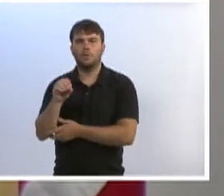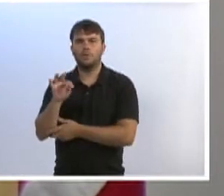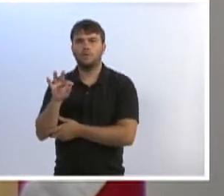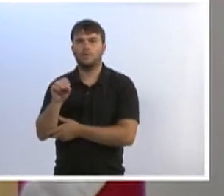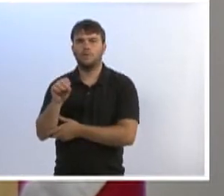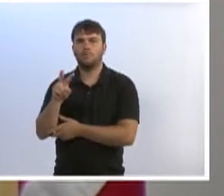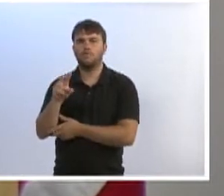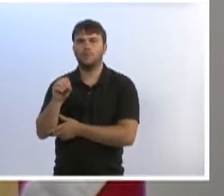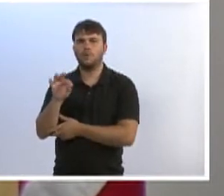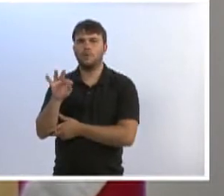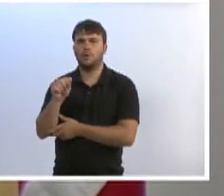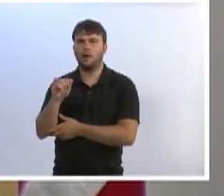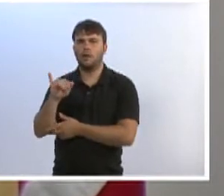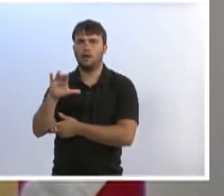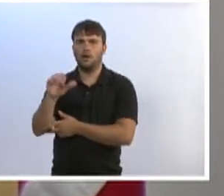Bruno,